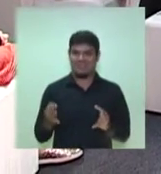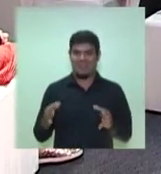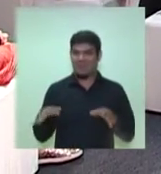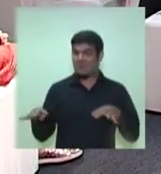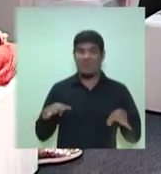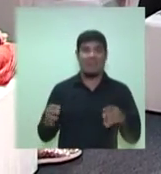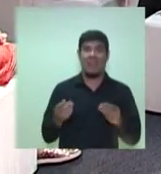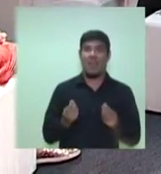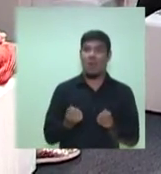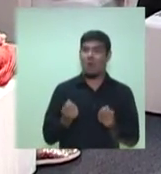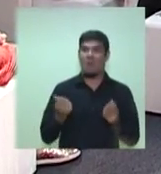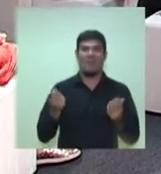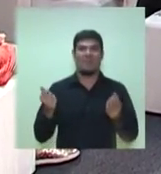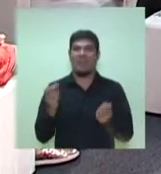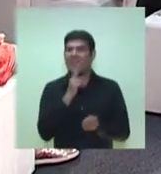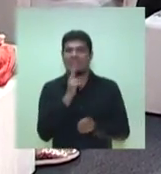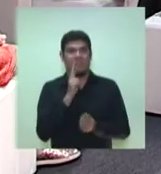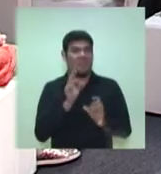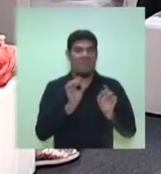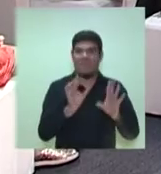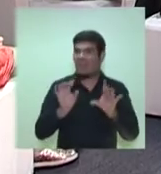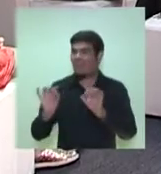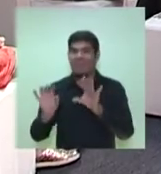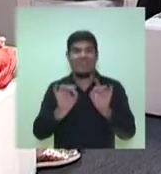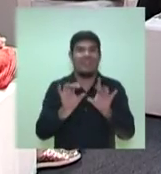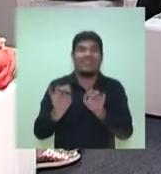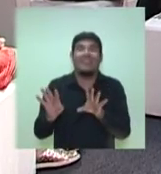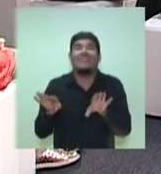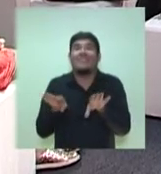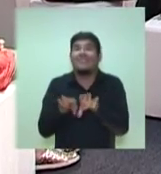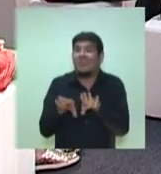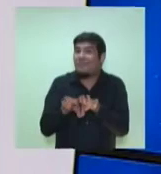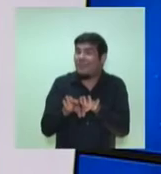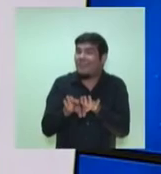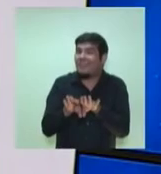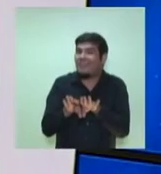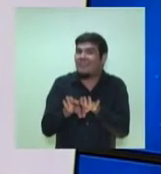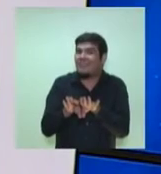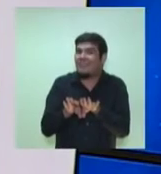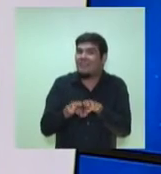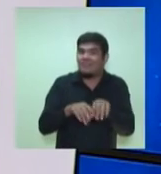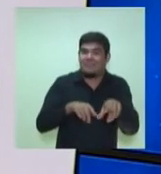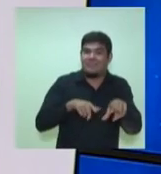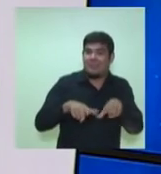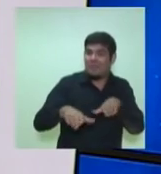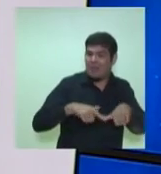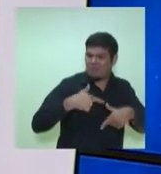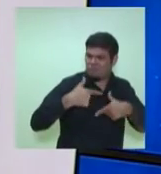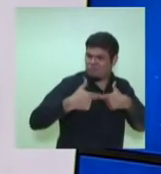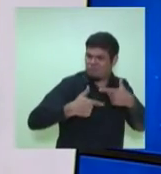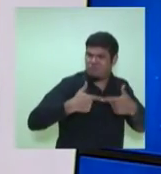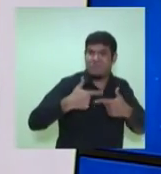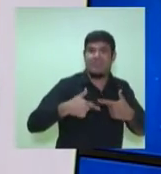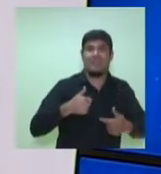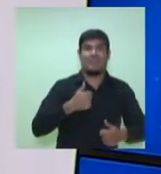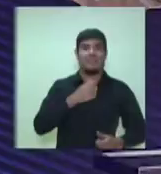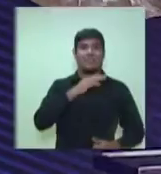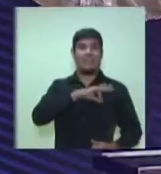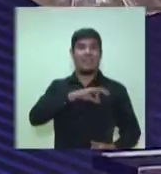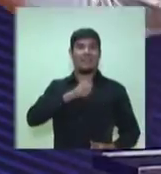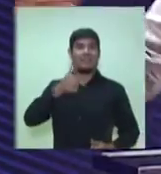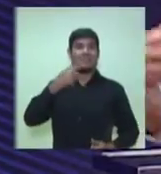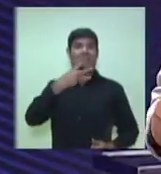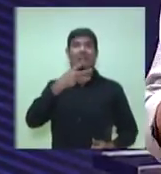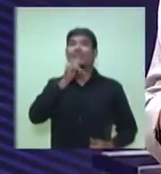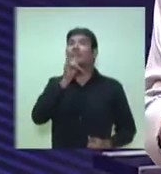restaurantes, que vende pequenos bocados baratos e, ao mesmo tempo, gera empregos. O 13º salário de um